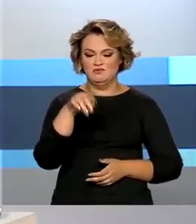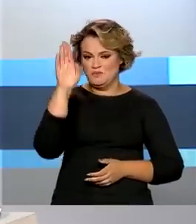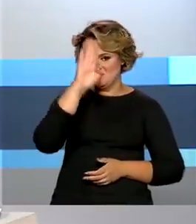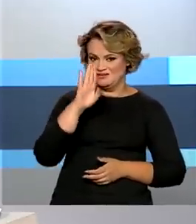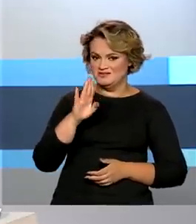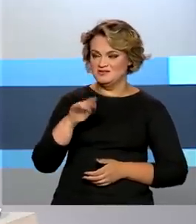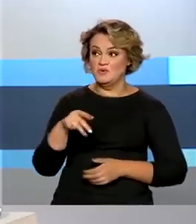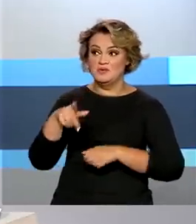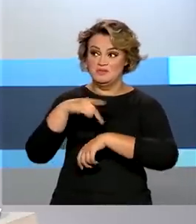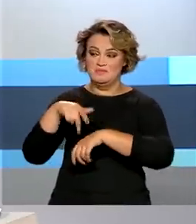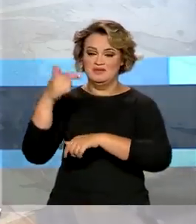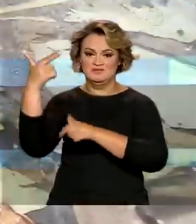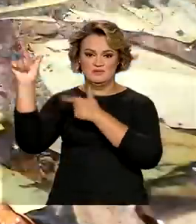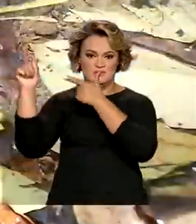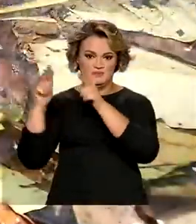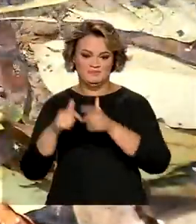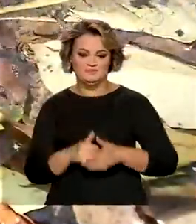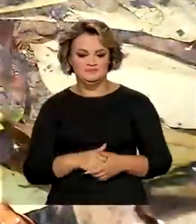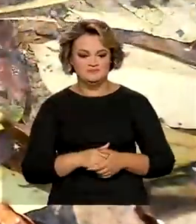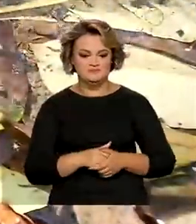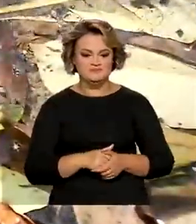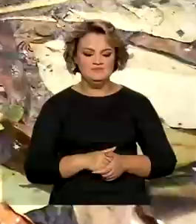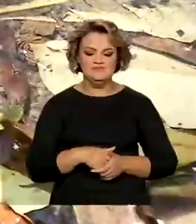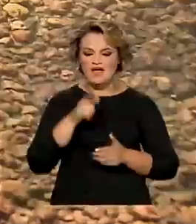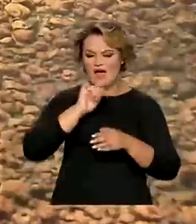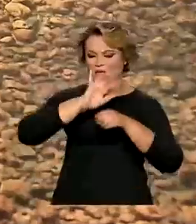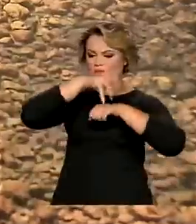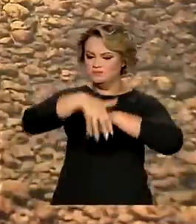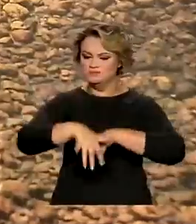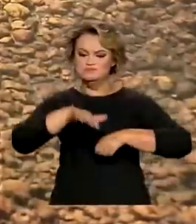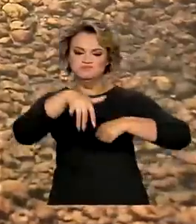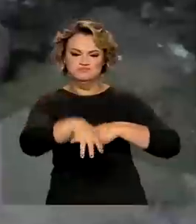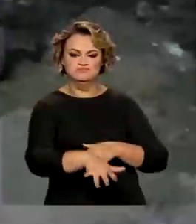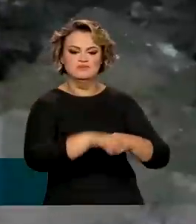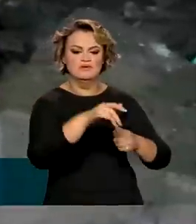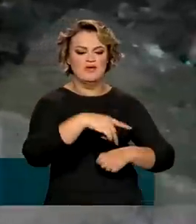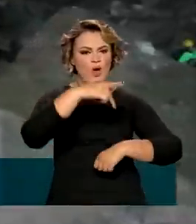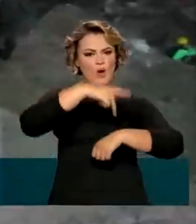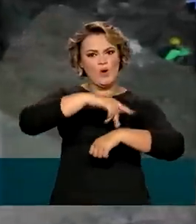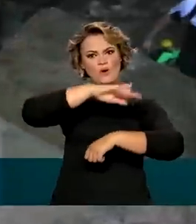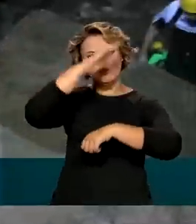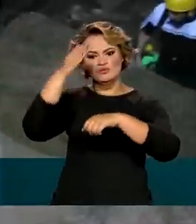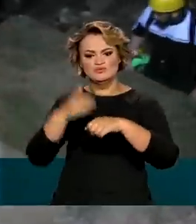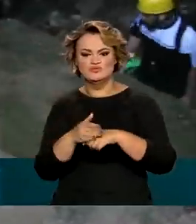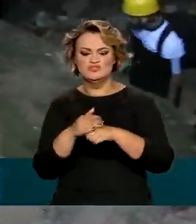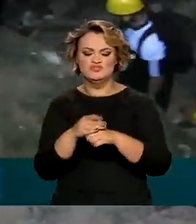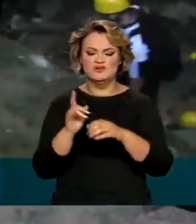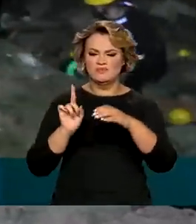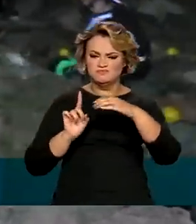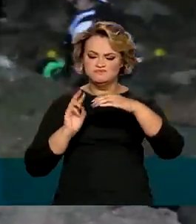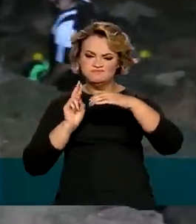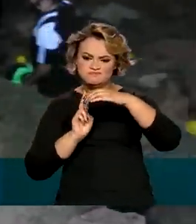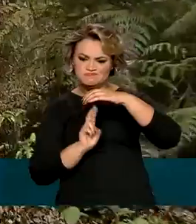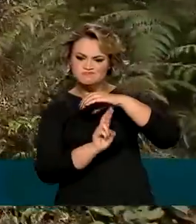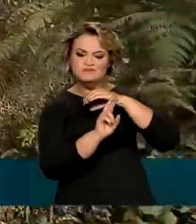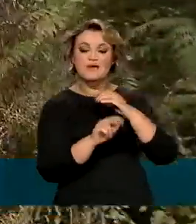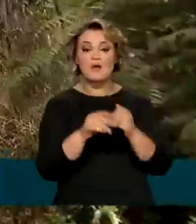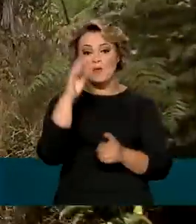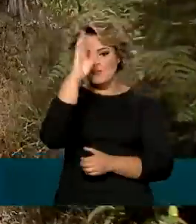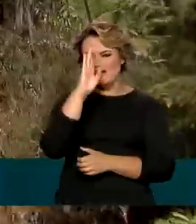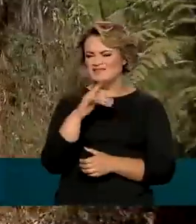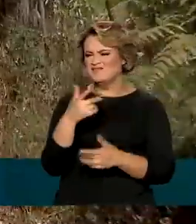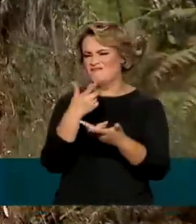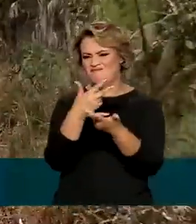Brasil e do exterior. Cachoeiras, nascentes, rochas, grutas, o Brasil é